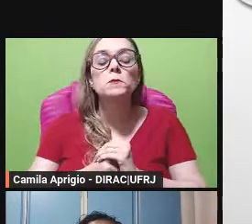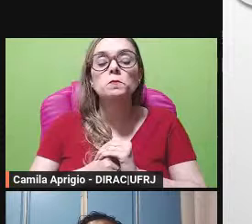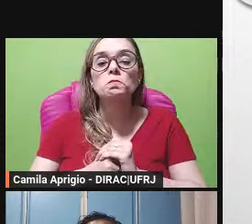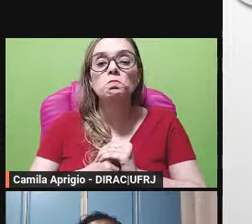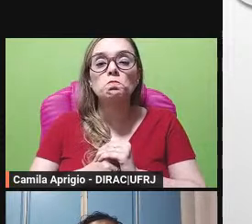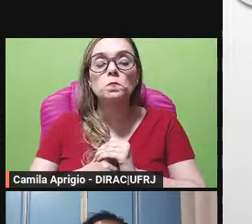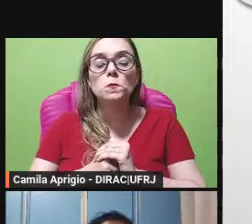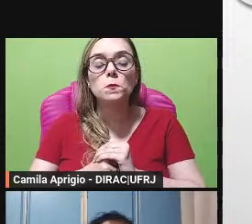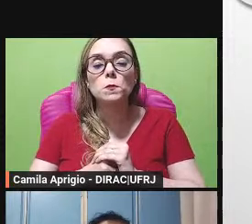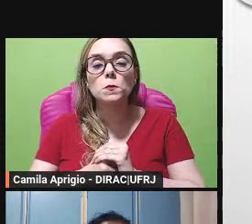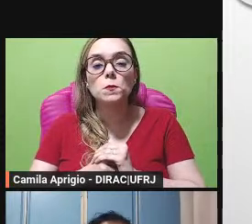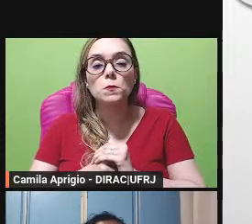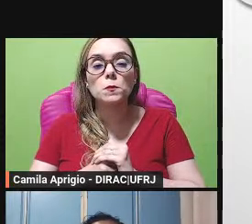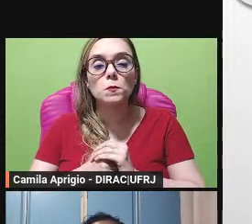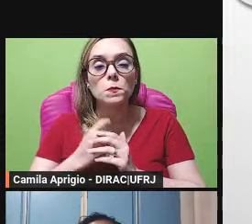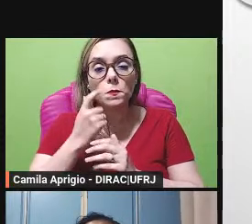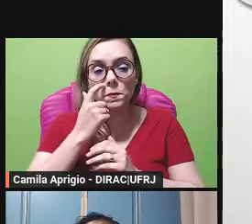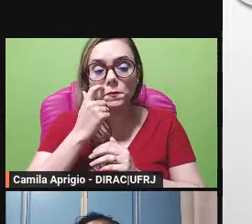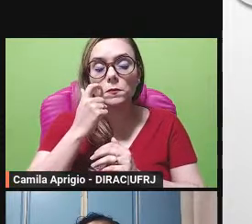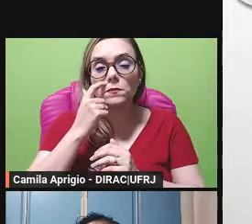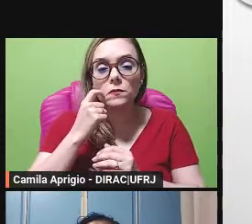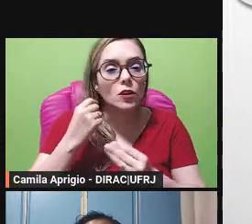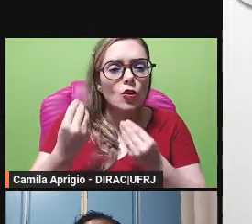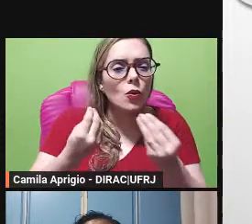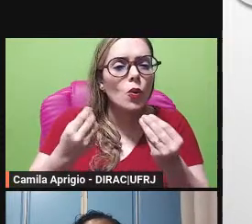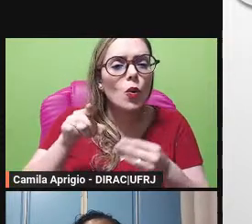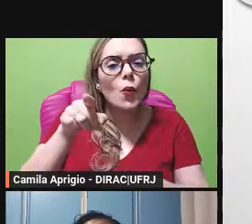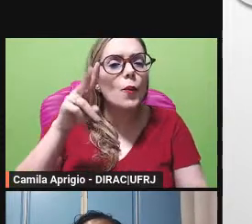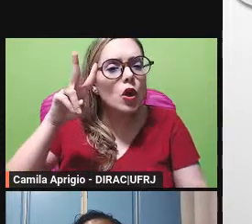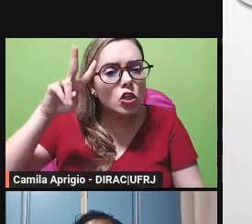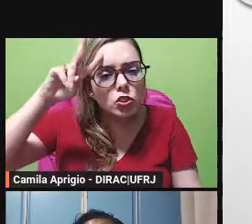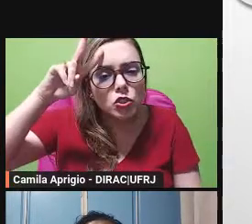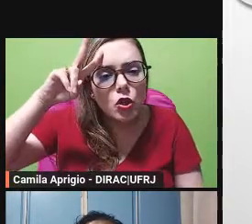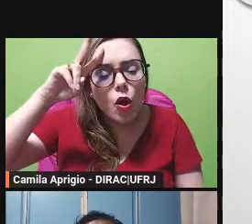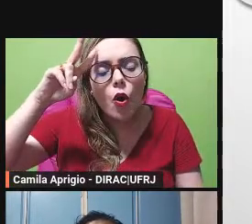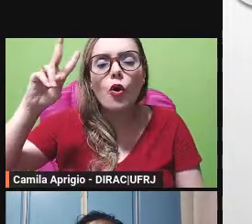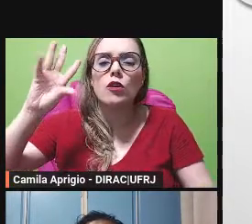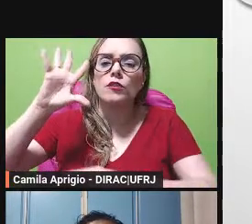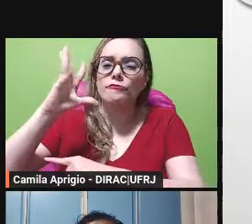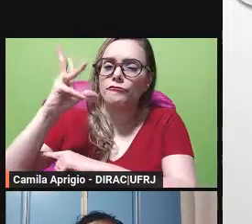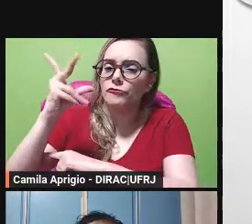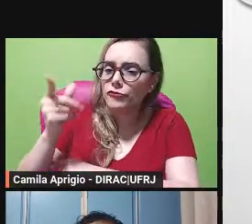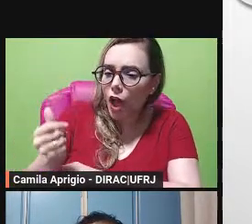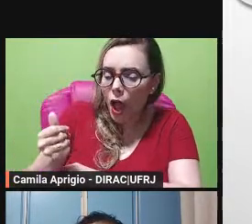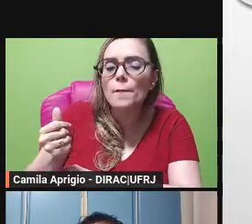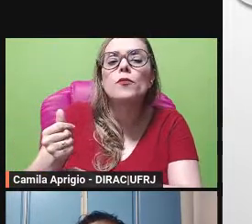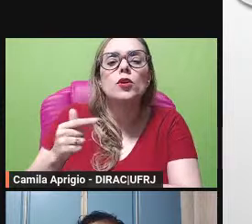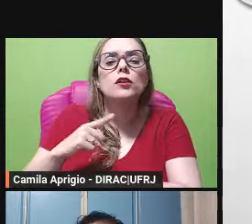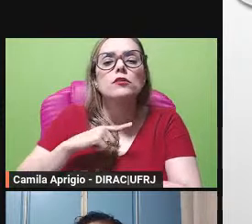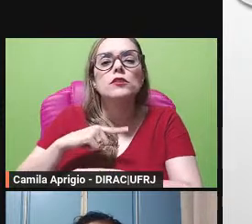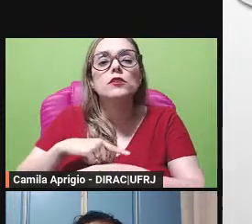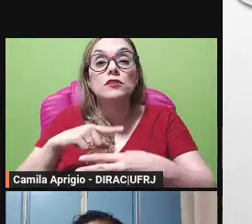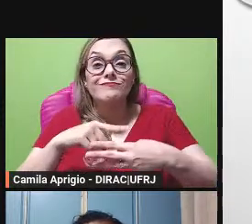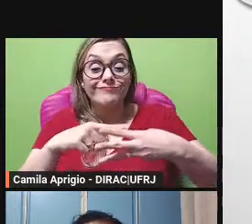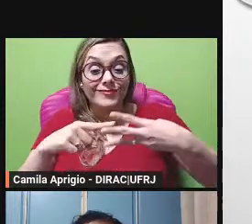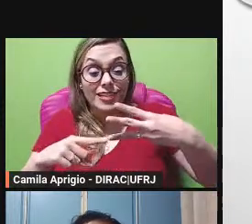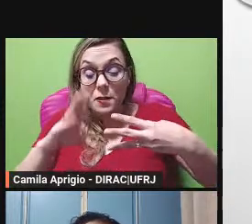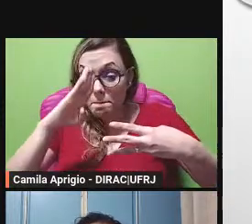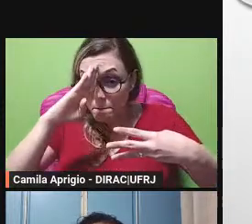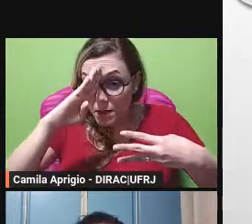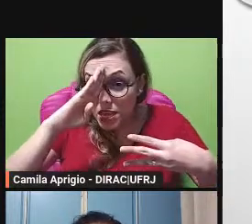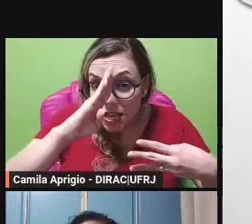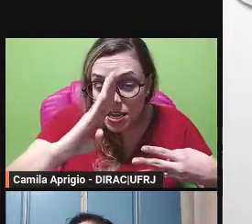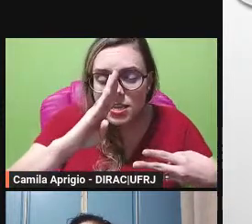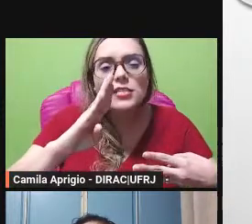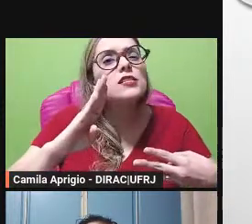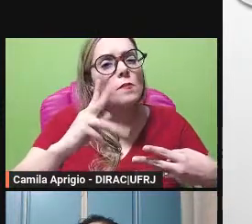a história da fábula conheceu três expoentes importantes três expoentes